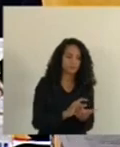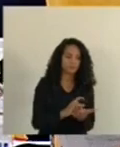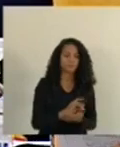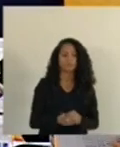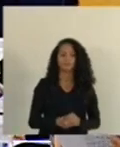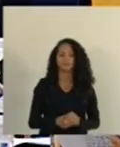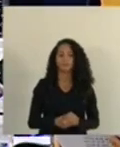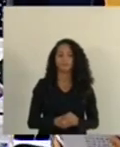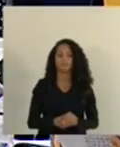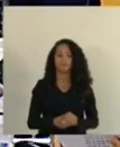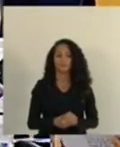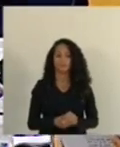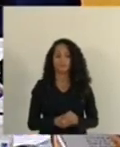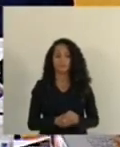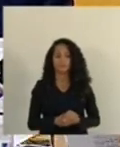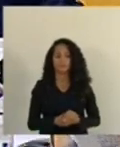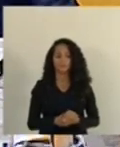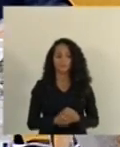oficice, oficice,